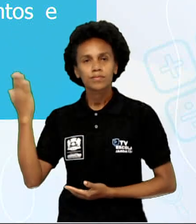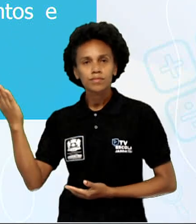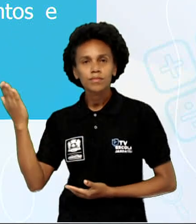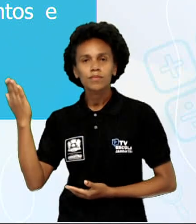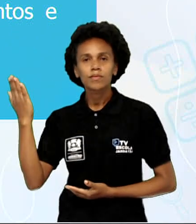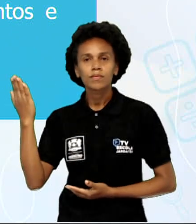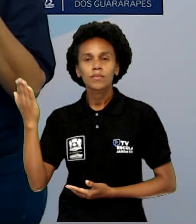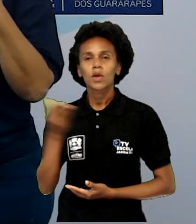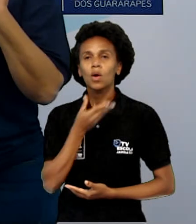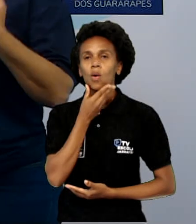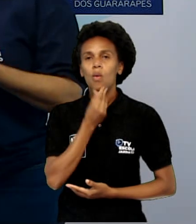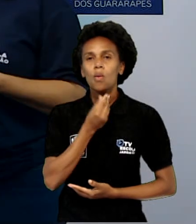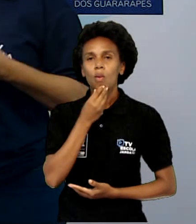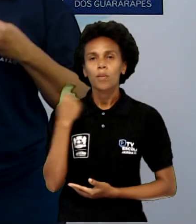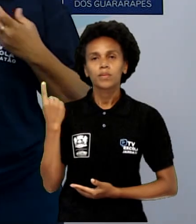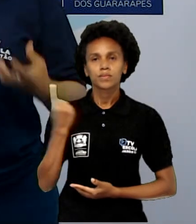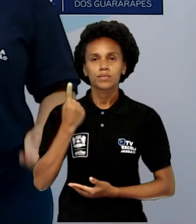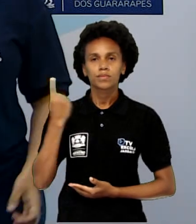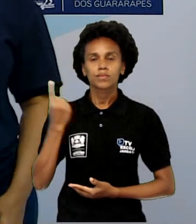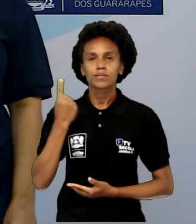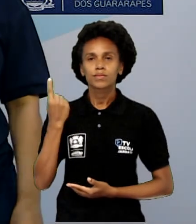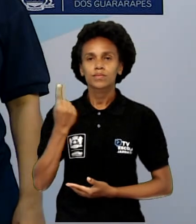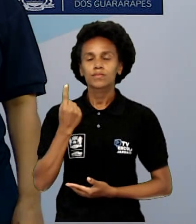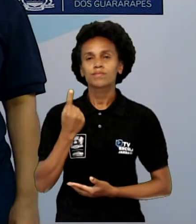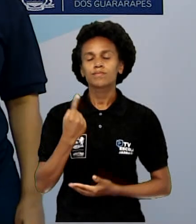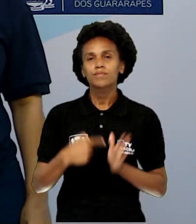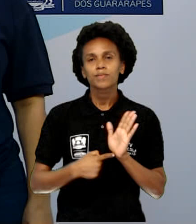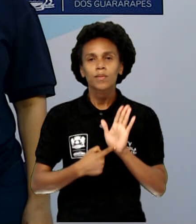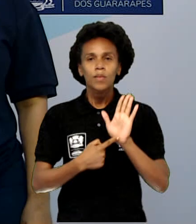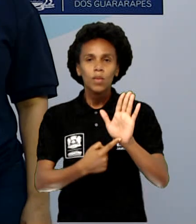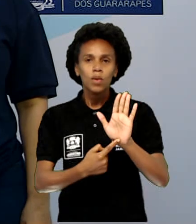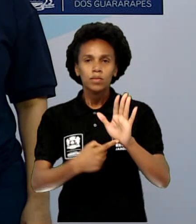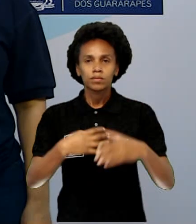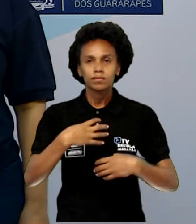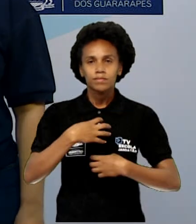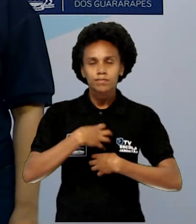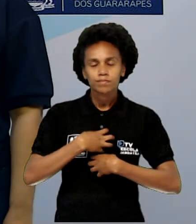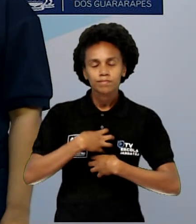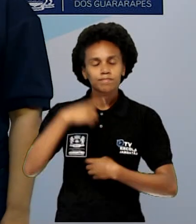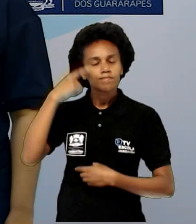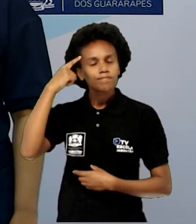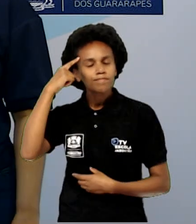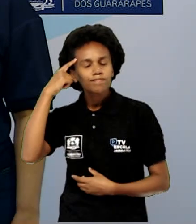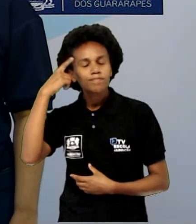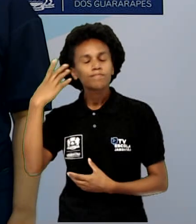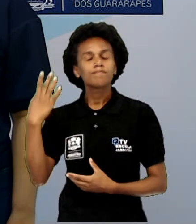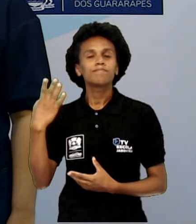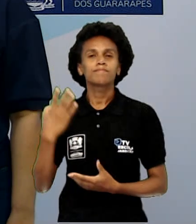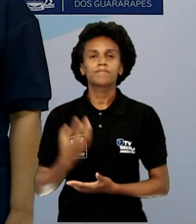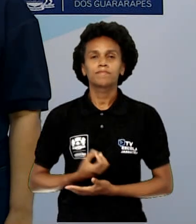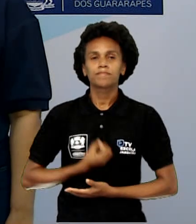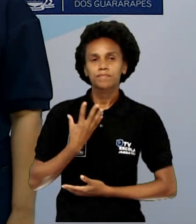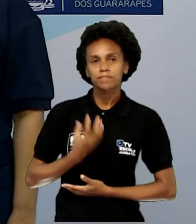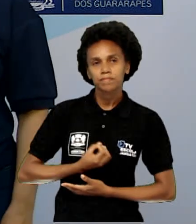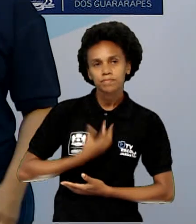falando, expressando sentimentos e pensamentos, expressando pensamentos.